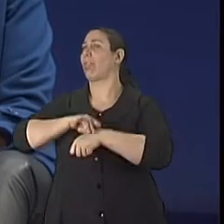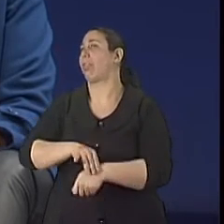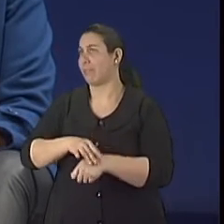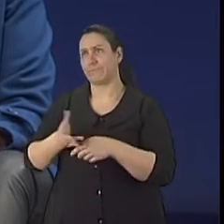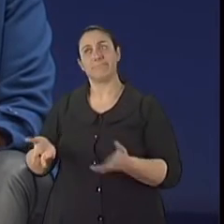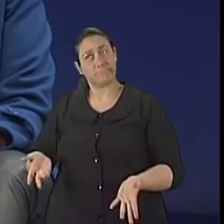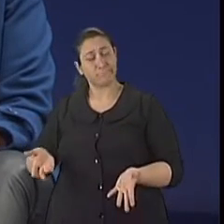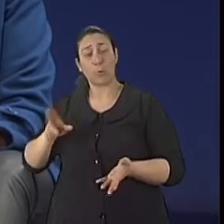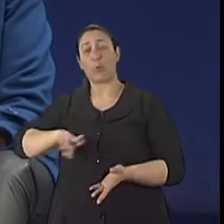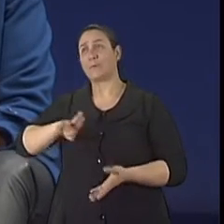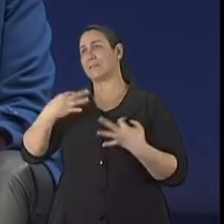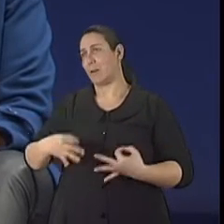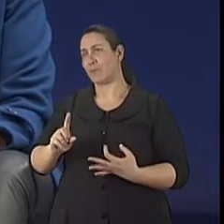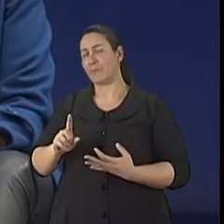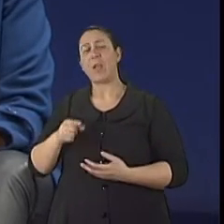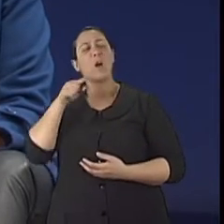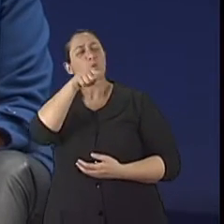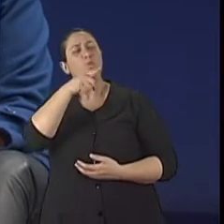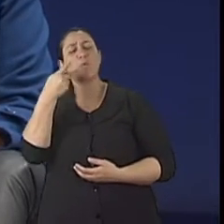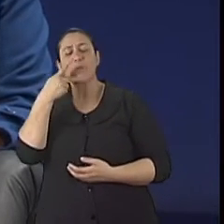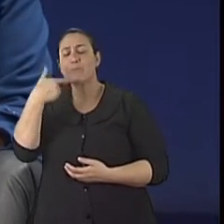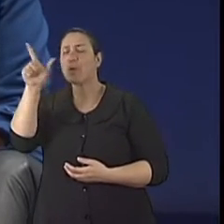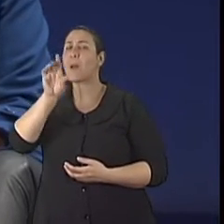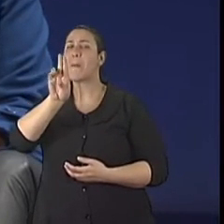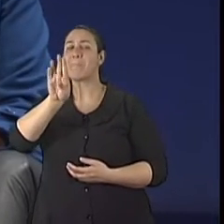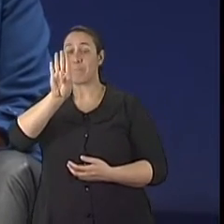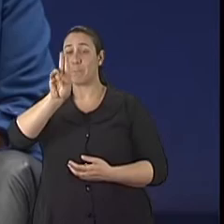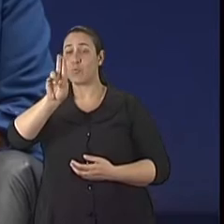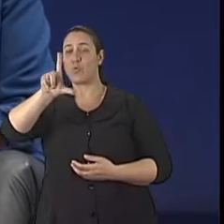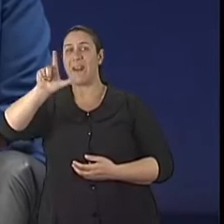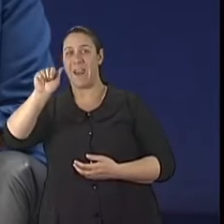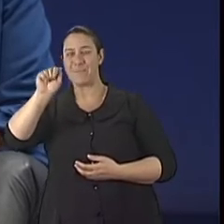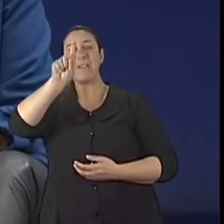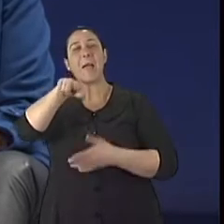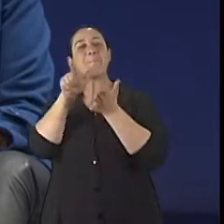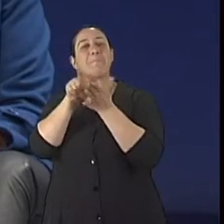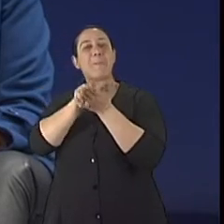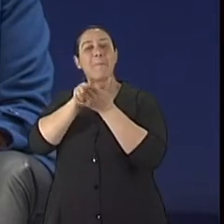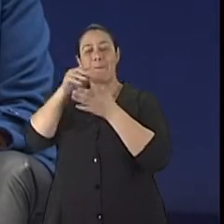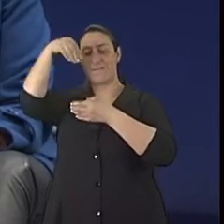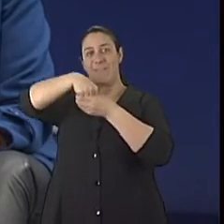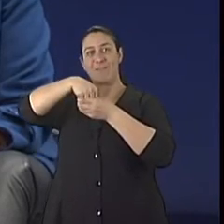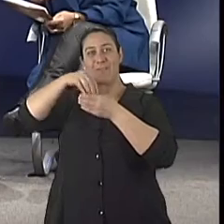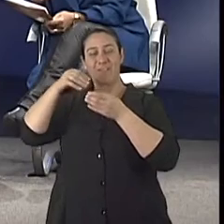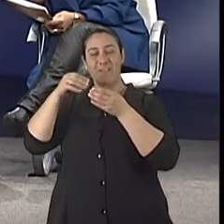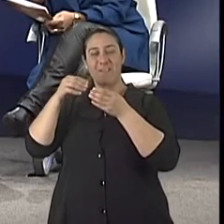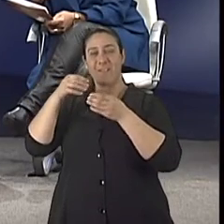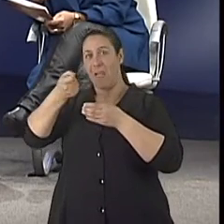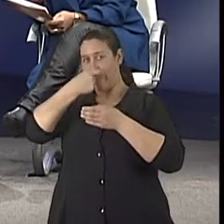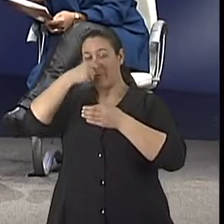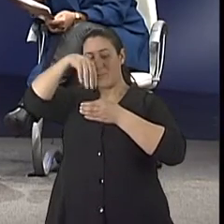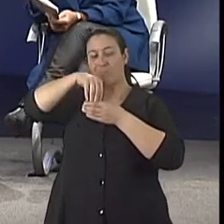medicação, que é a bula. Eu já ouvi médicos dizerem pra mim, não se lê bula de medicação, de